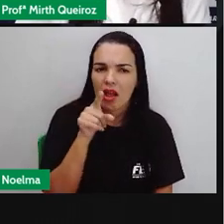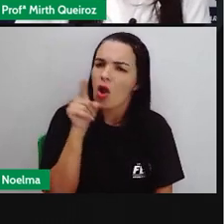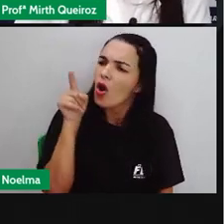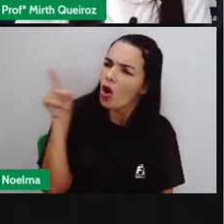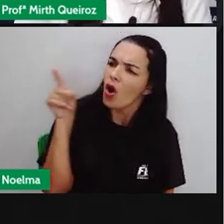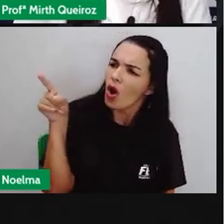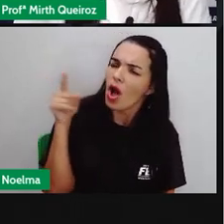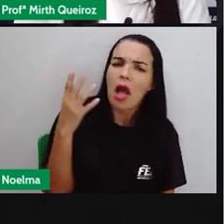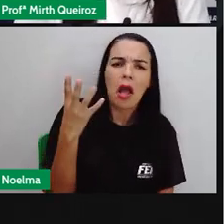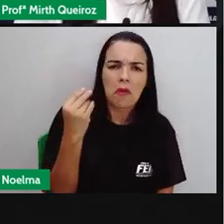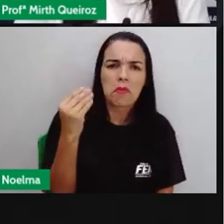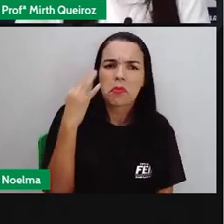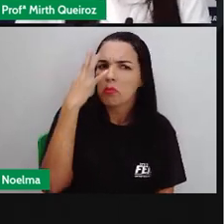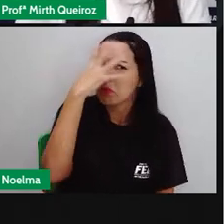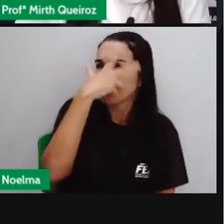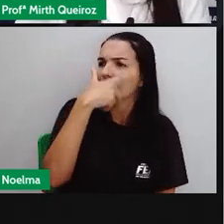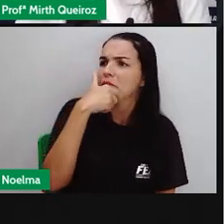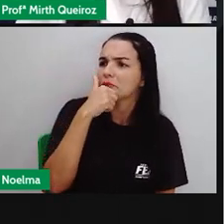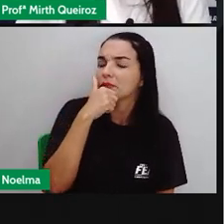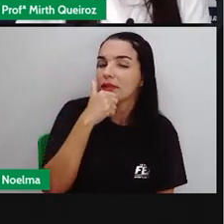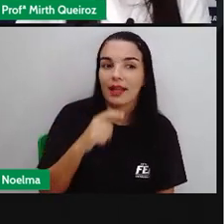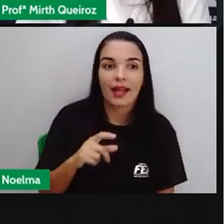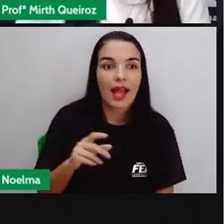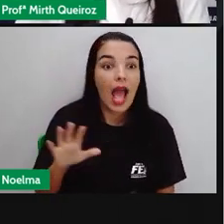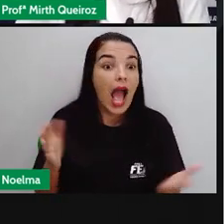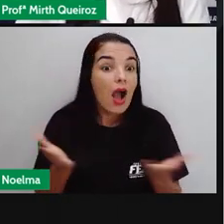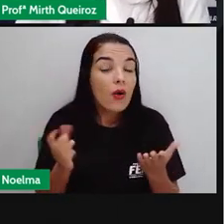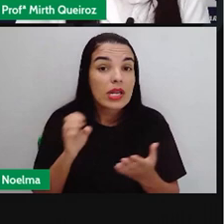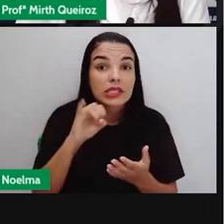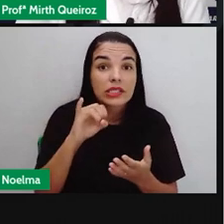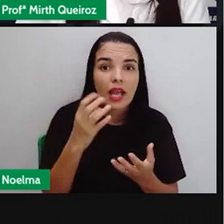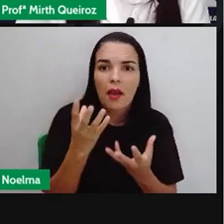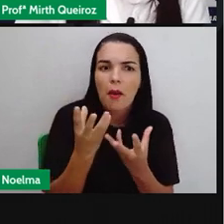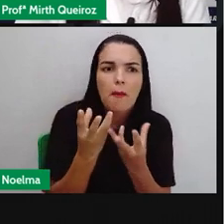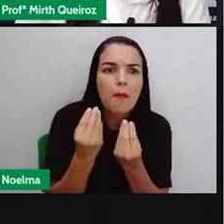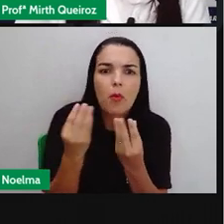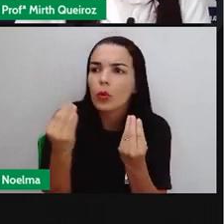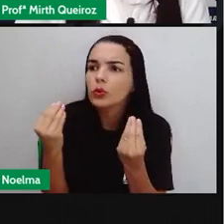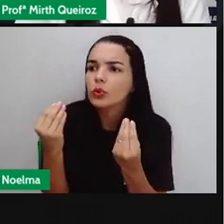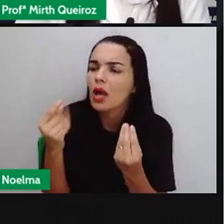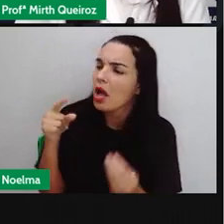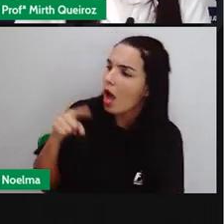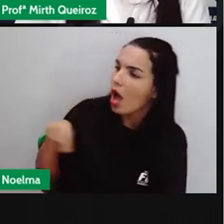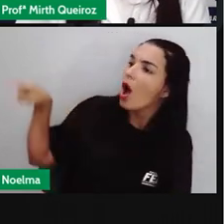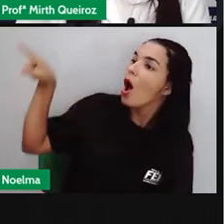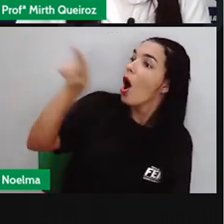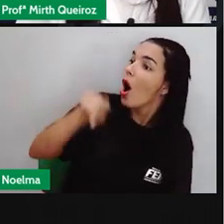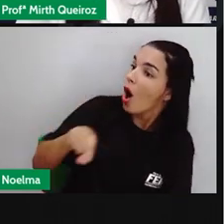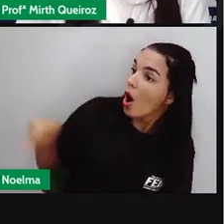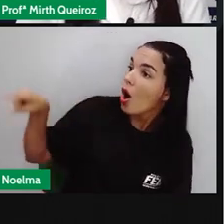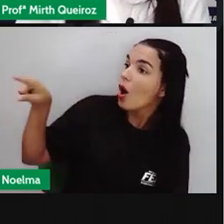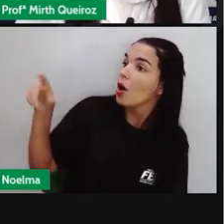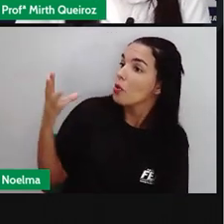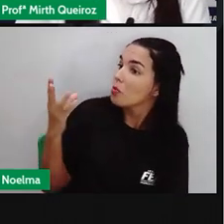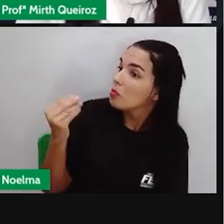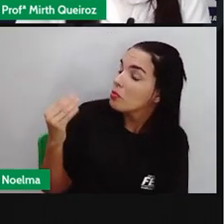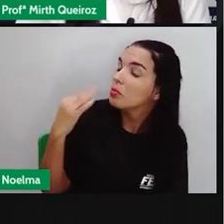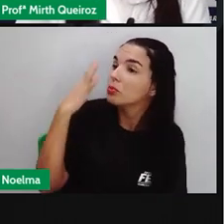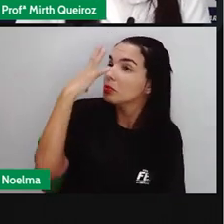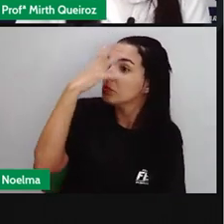muito bonito. E se fossem vários senhores, né? Então, ficaria como? Os senhores